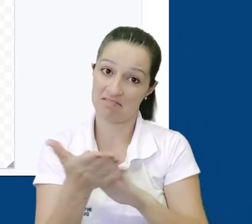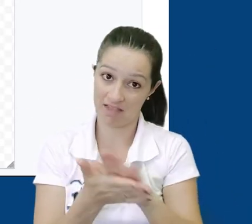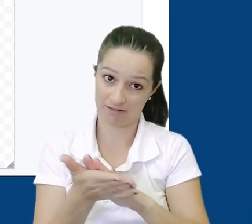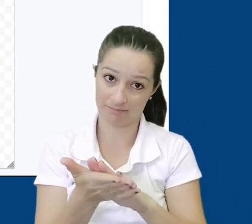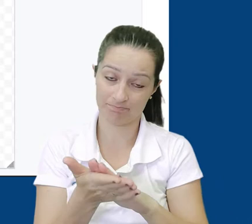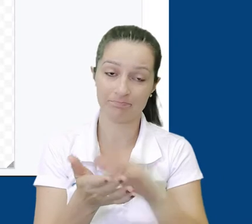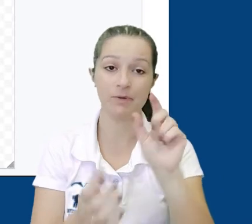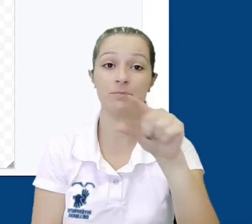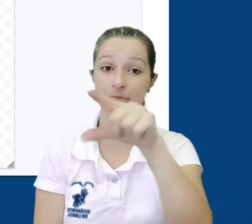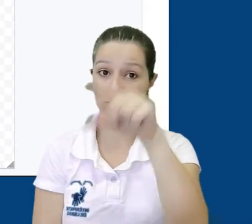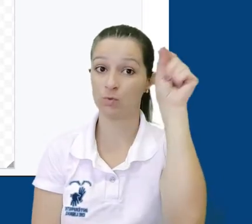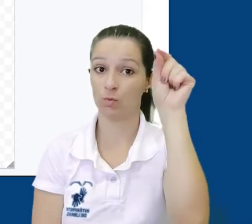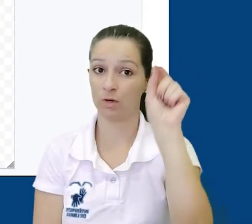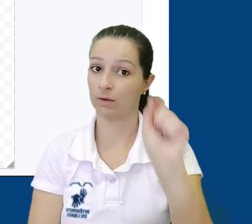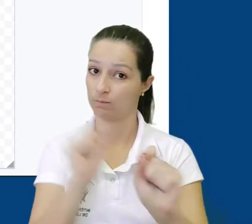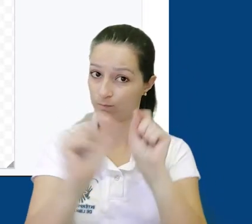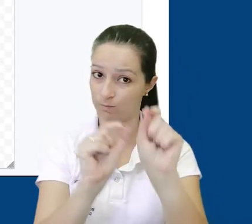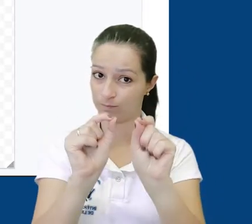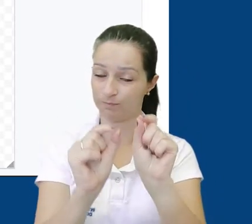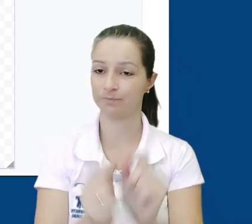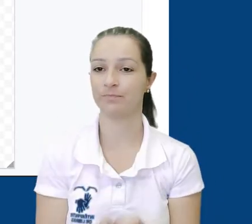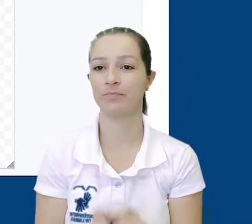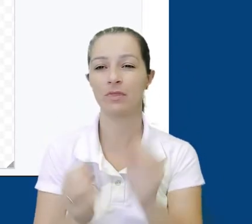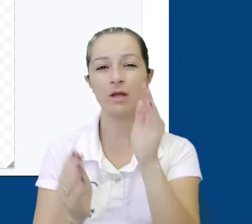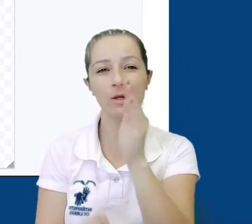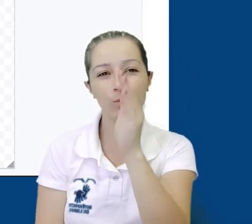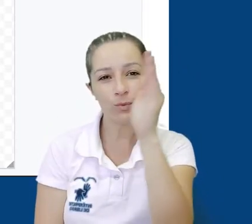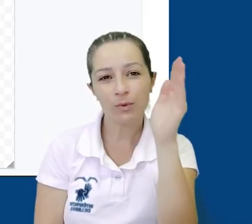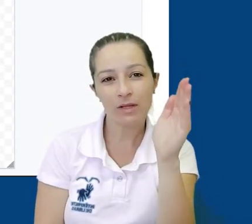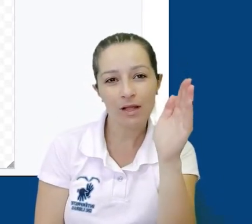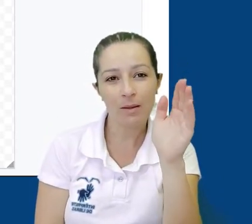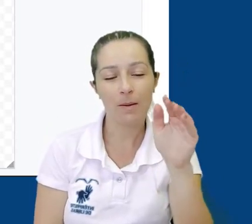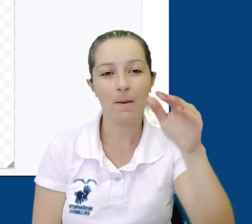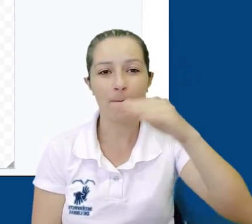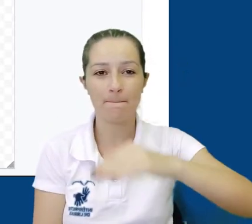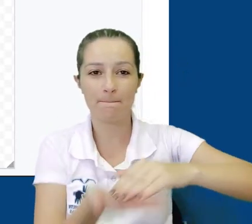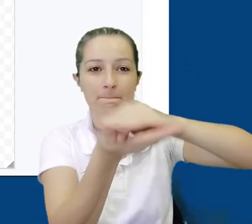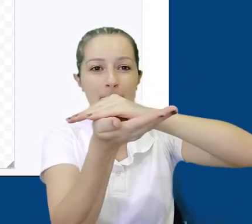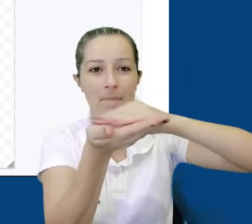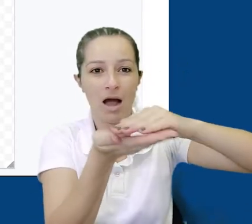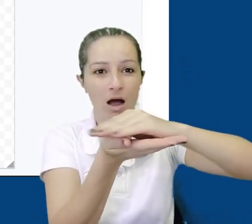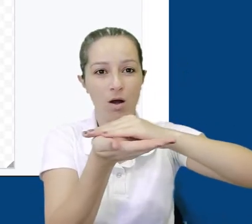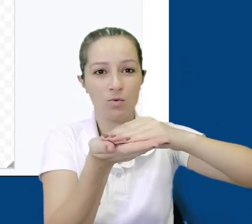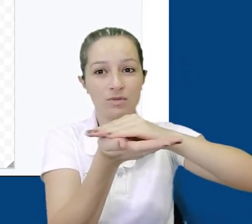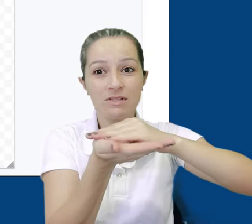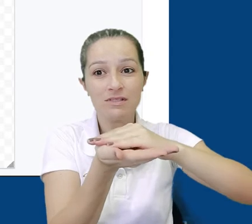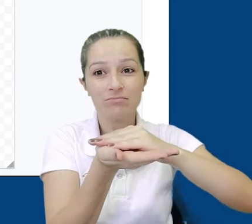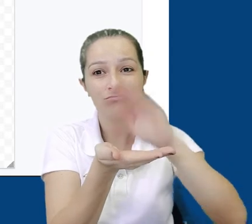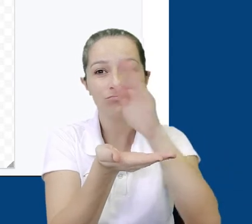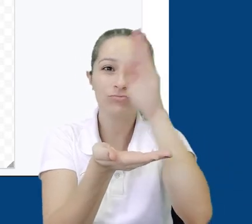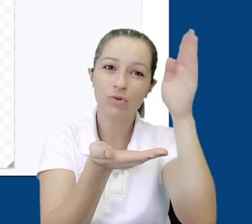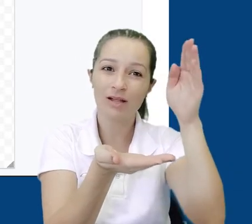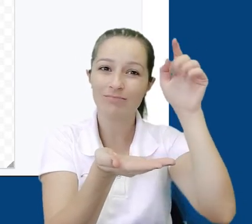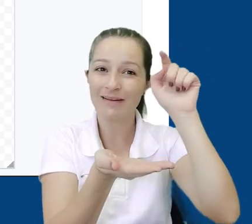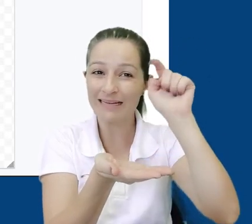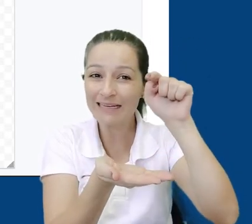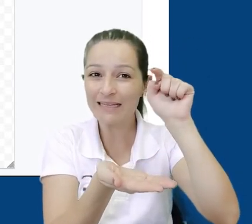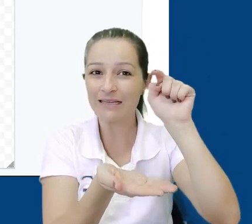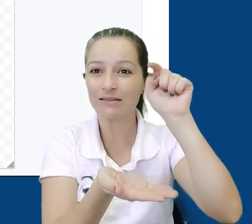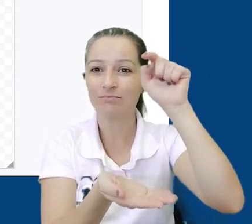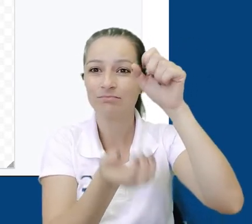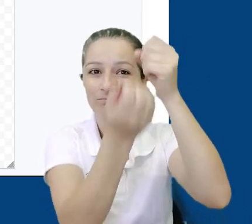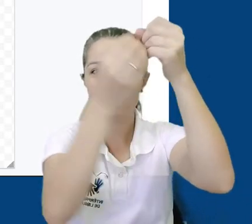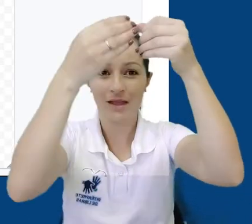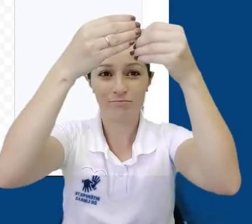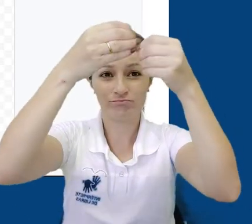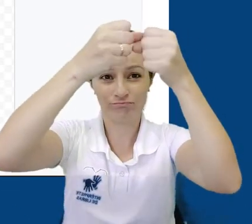próximo item para começar a preencher a tela. Ao lado direito do mouse, vemos uma linha com uma setinha ao lado. Quando clicamos, abrimos uma